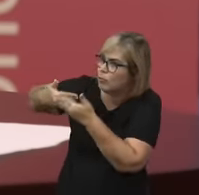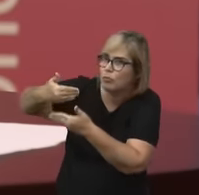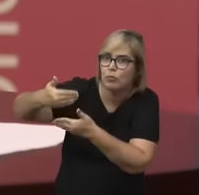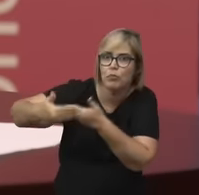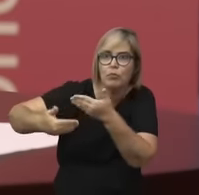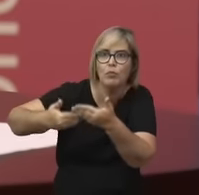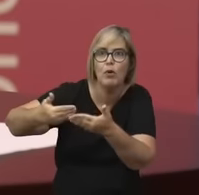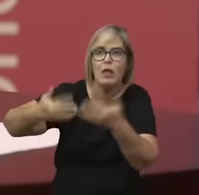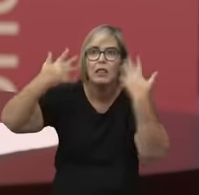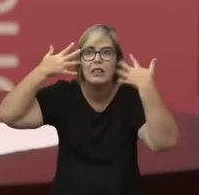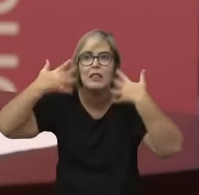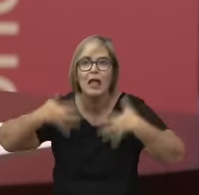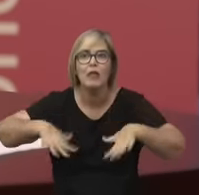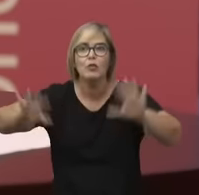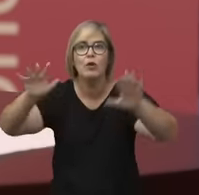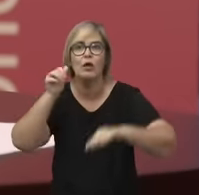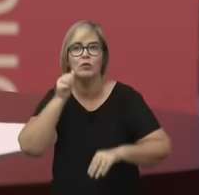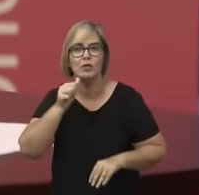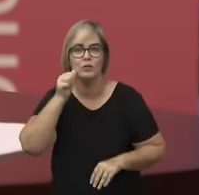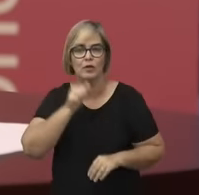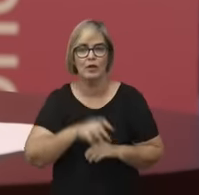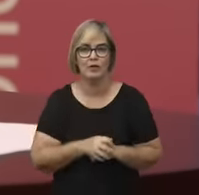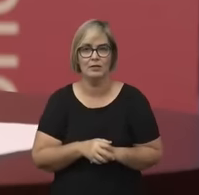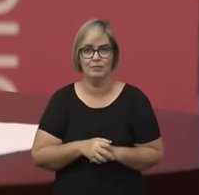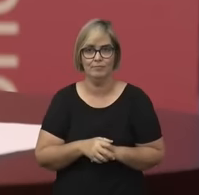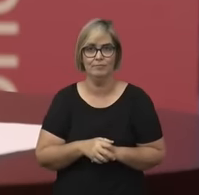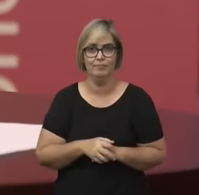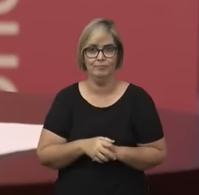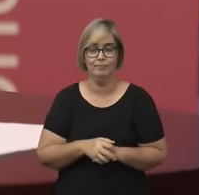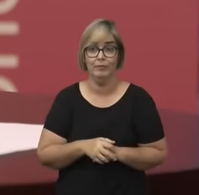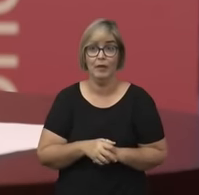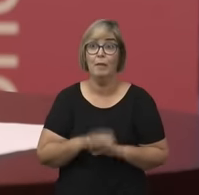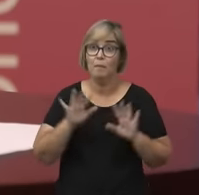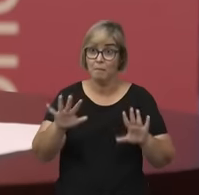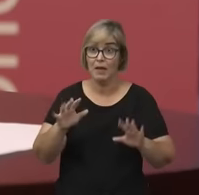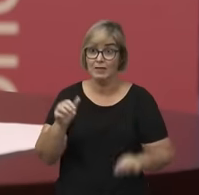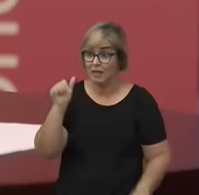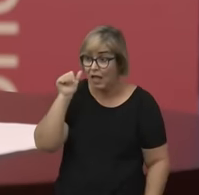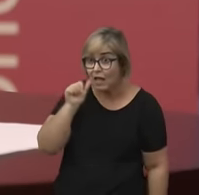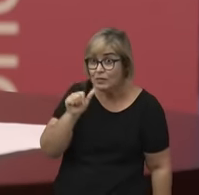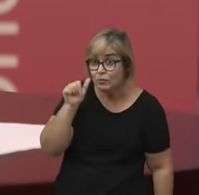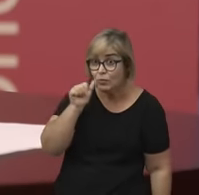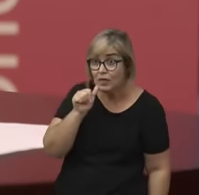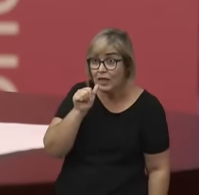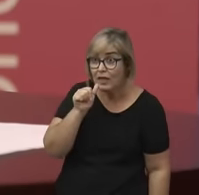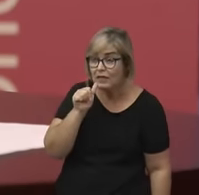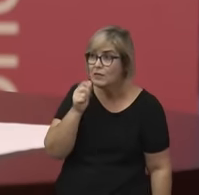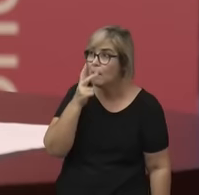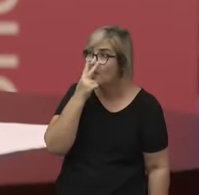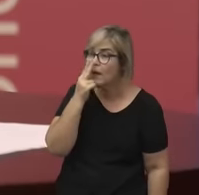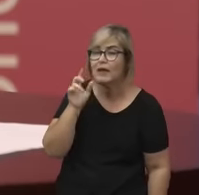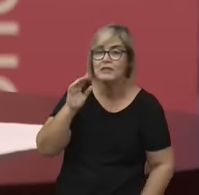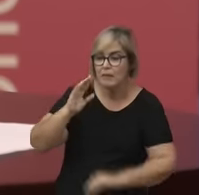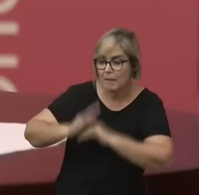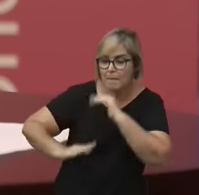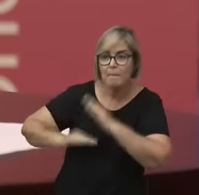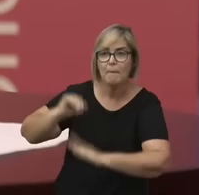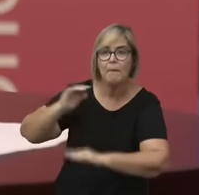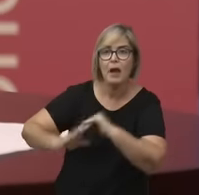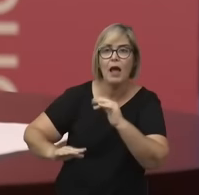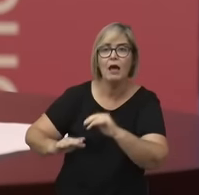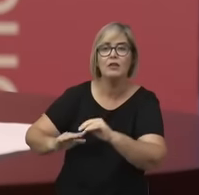das mulheres, que a nossa condição social, a condição social das mulheres, é fruto de hábitos e costumes